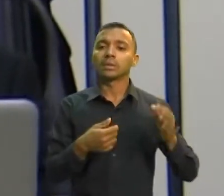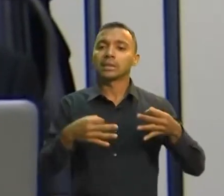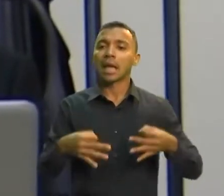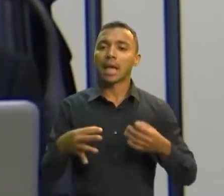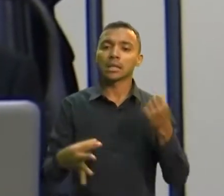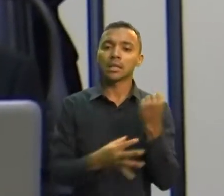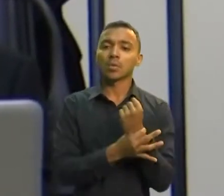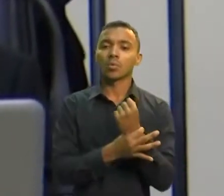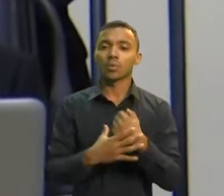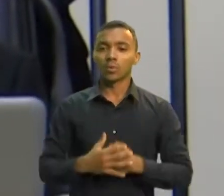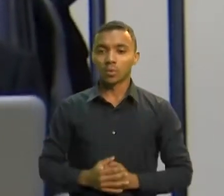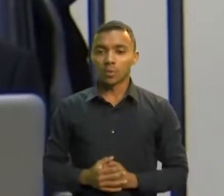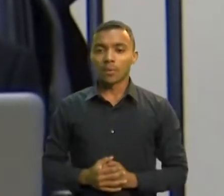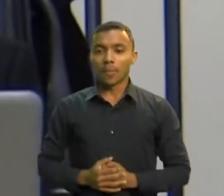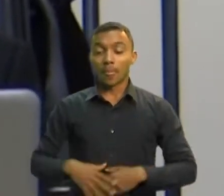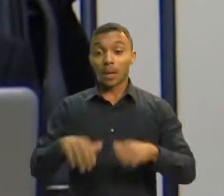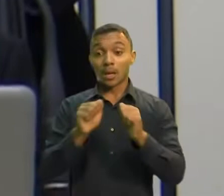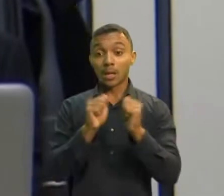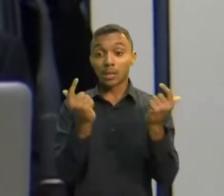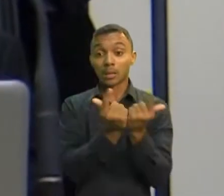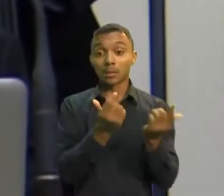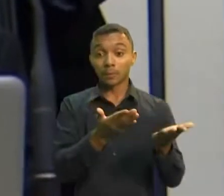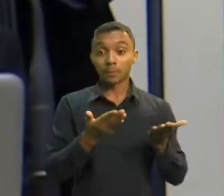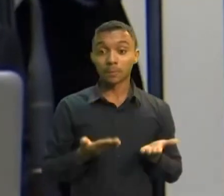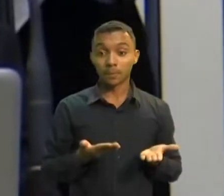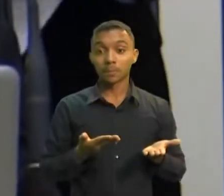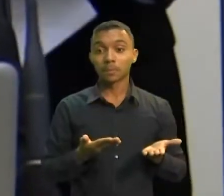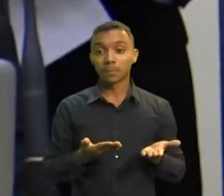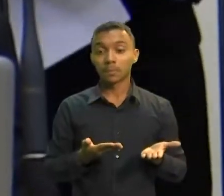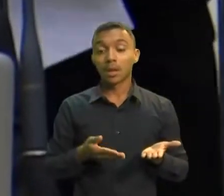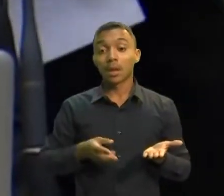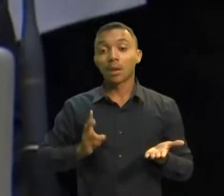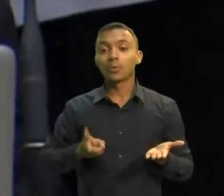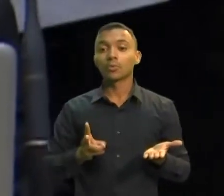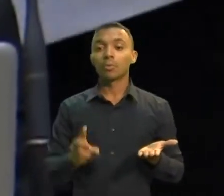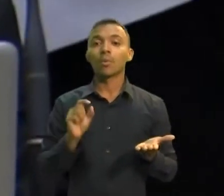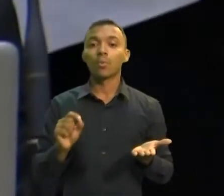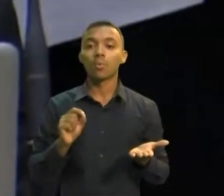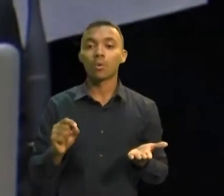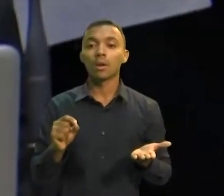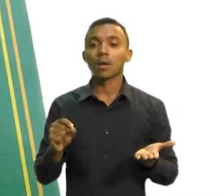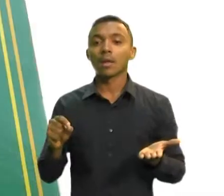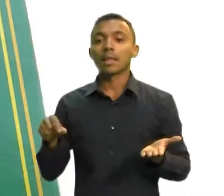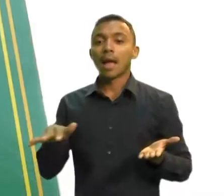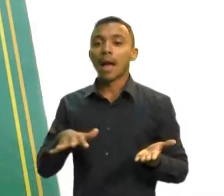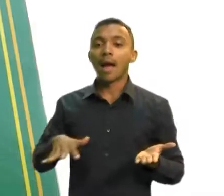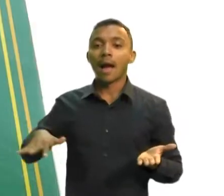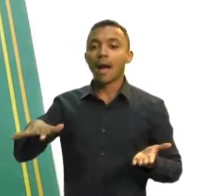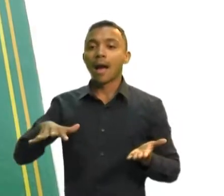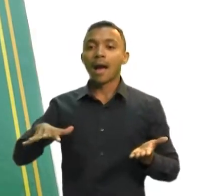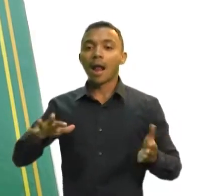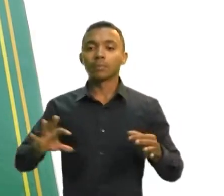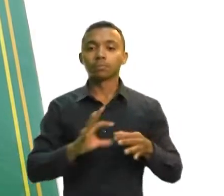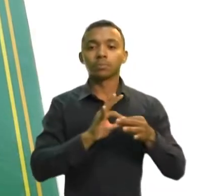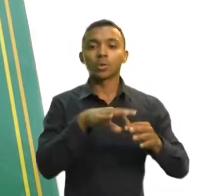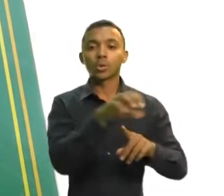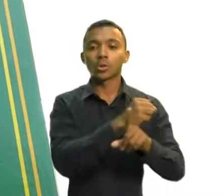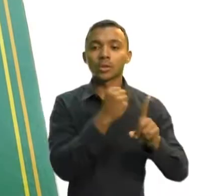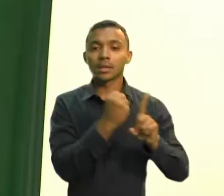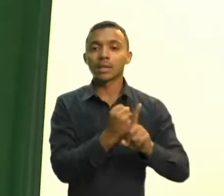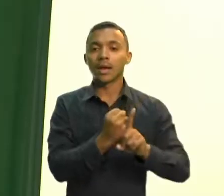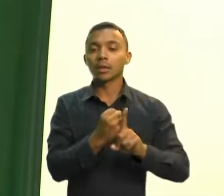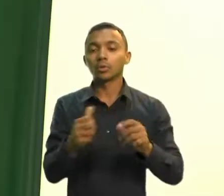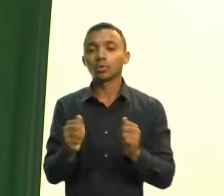deverá dar continuidade às ações que aproximam ainda mais o Parlamento da sociedade. Novas edições da Assembleia